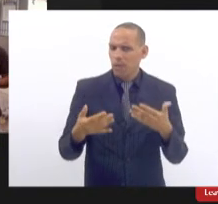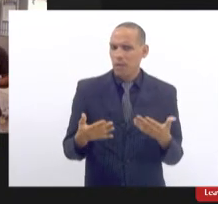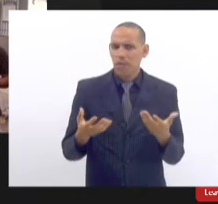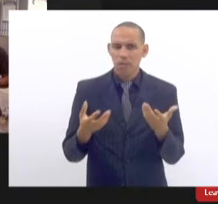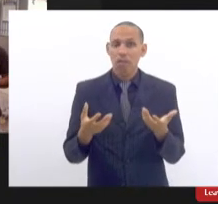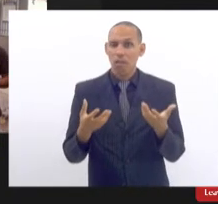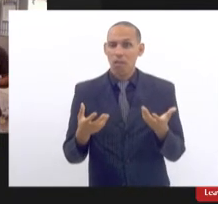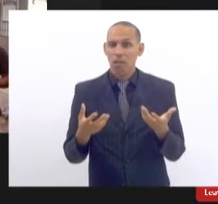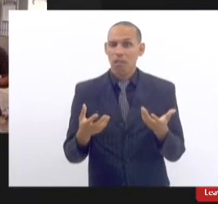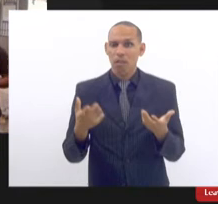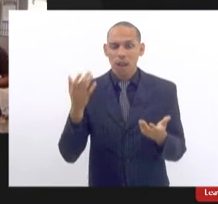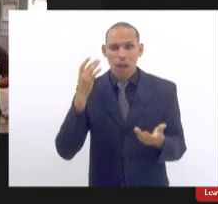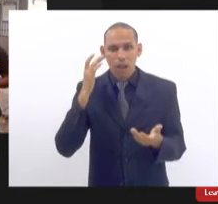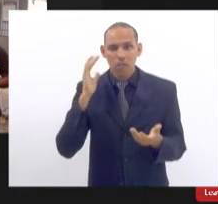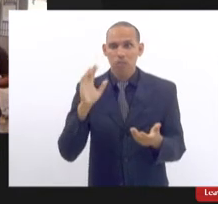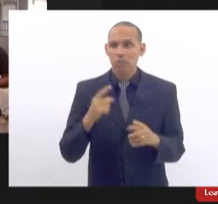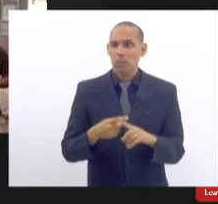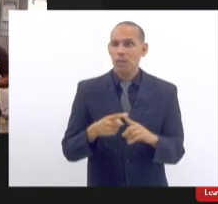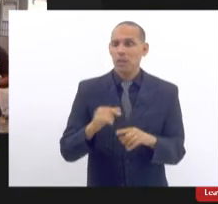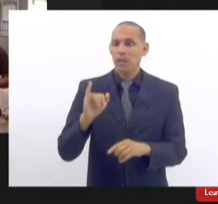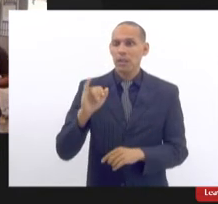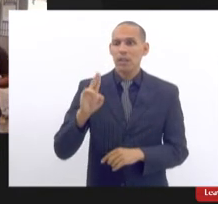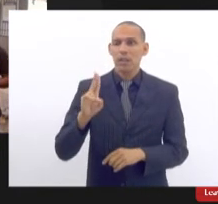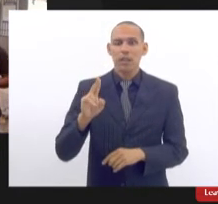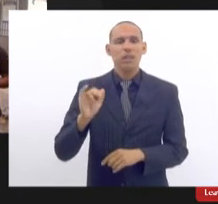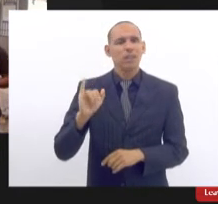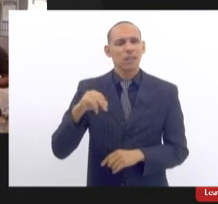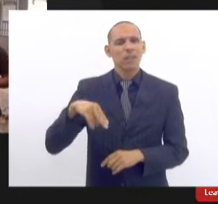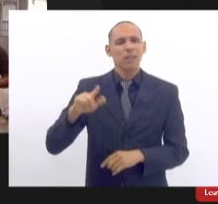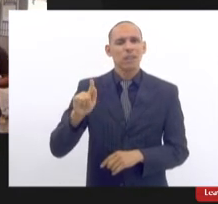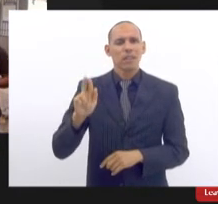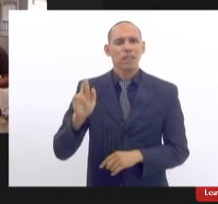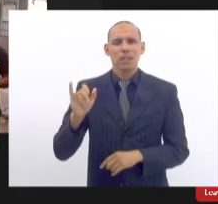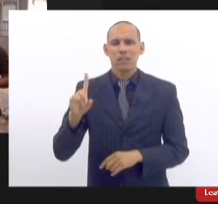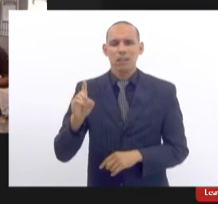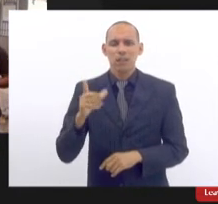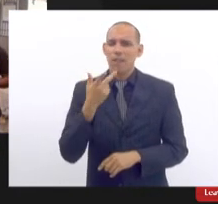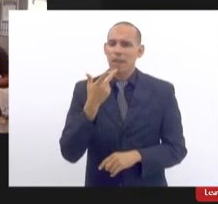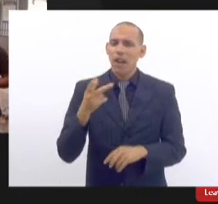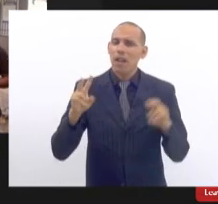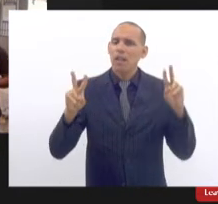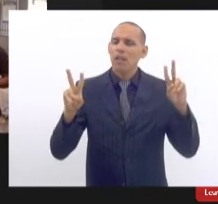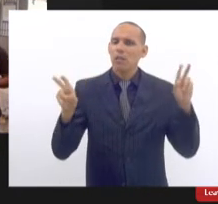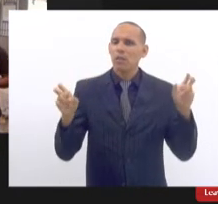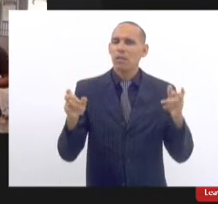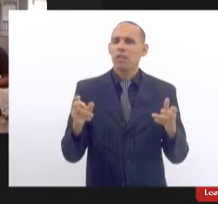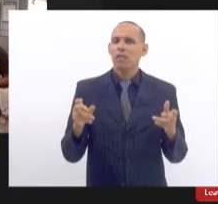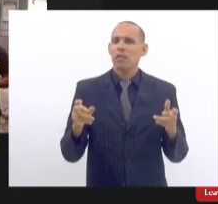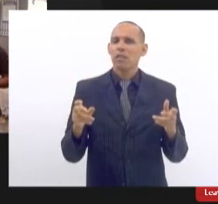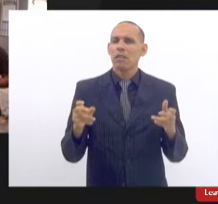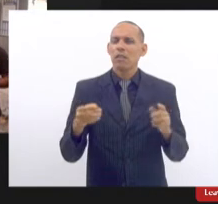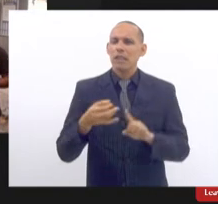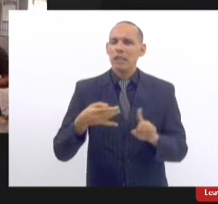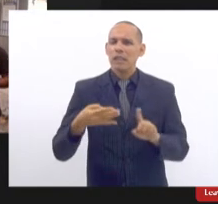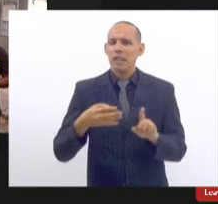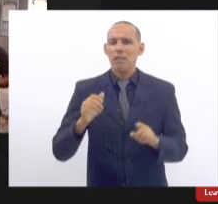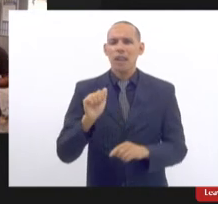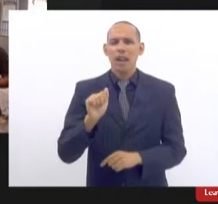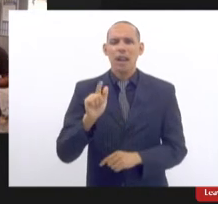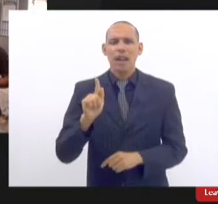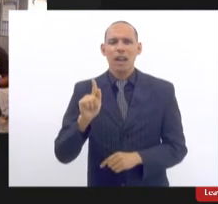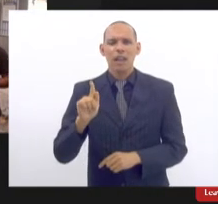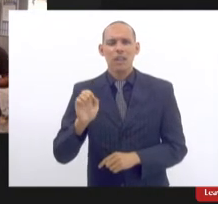porque a Ingrid questionou alguma questão sobre a síndrome ágea e